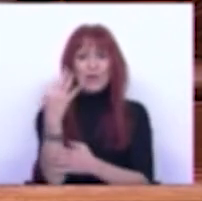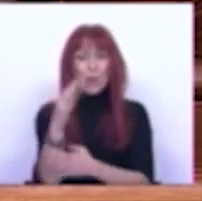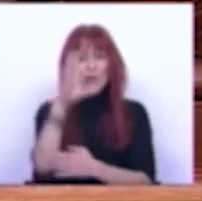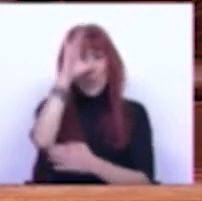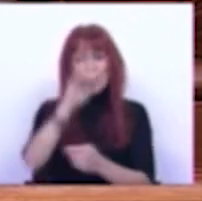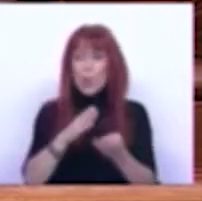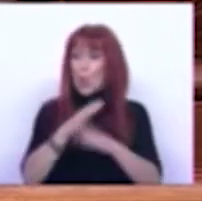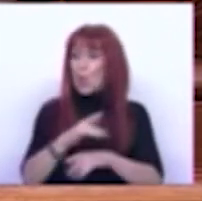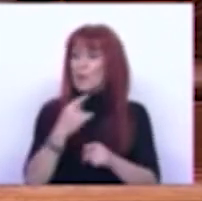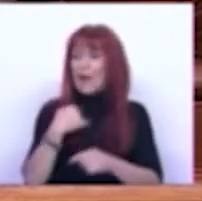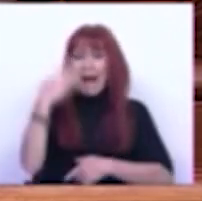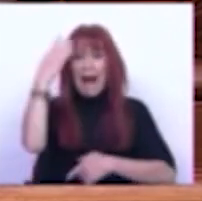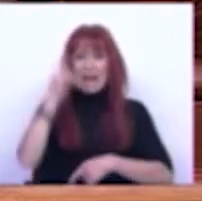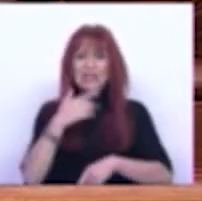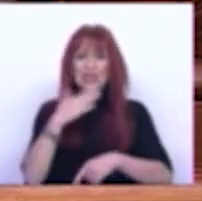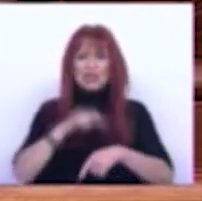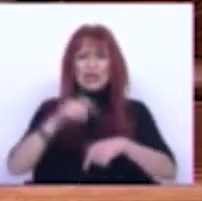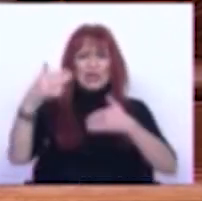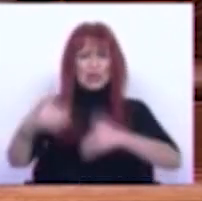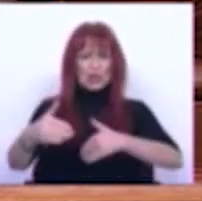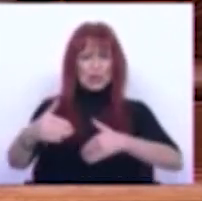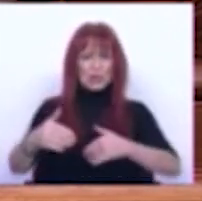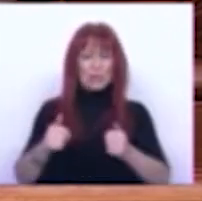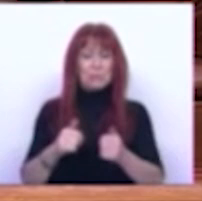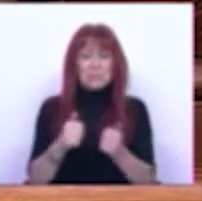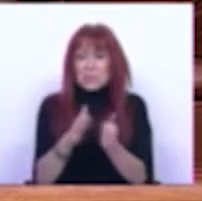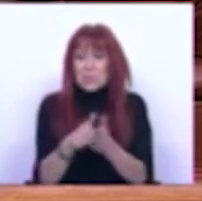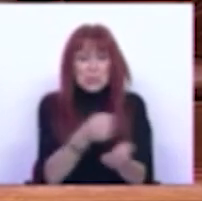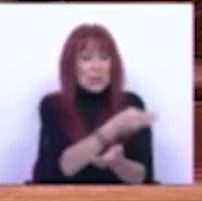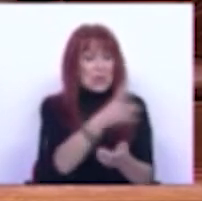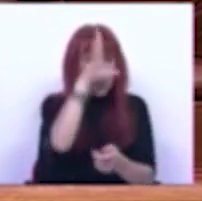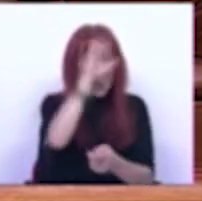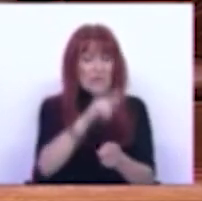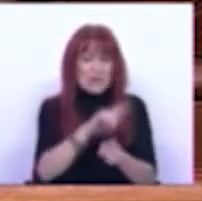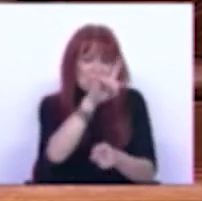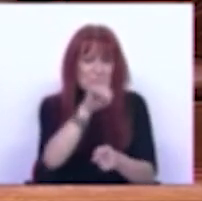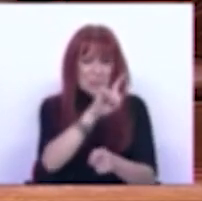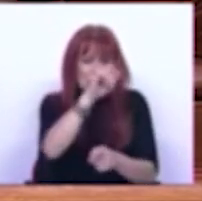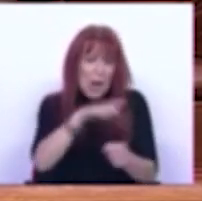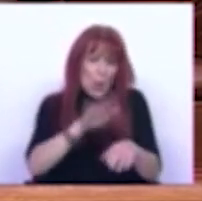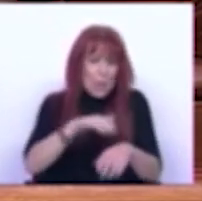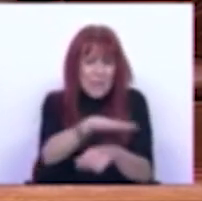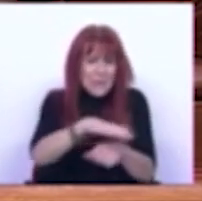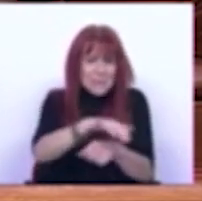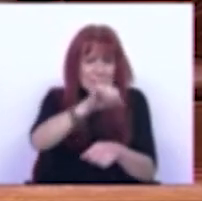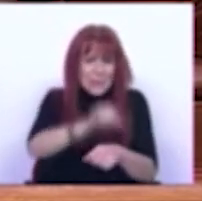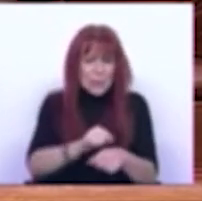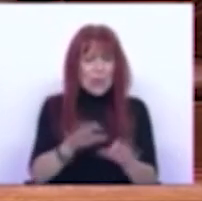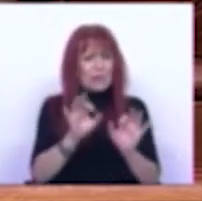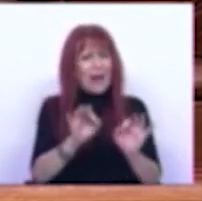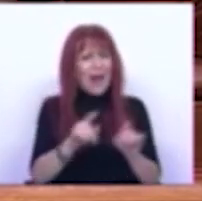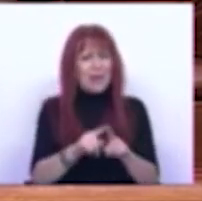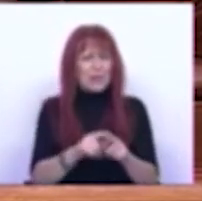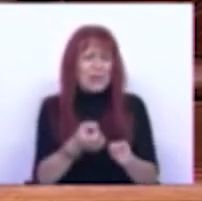o governo continua a considerá-la passageira Tudo o resto para o governo são questões de conjuntura a tratar